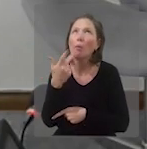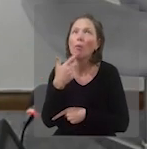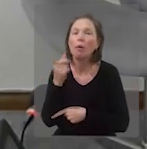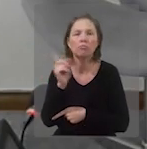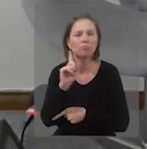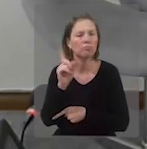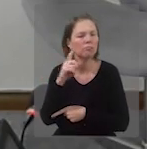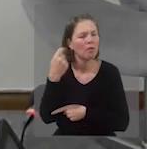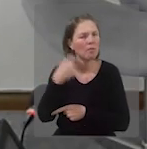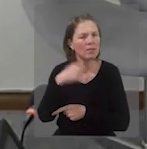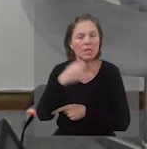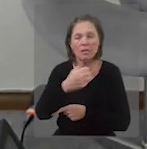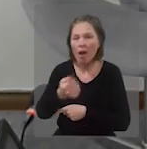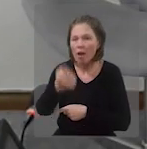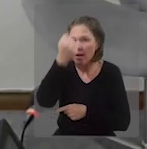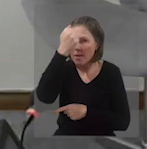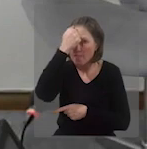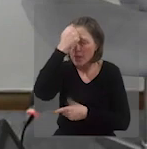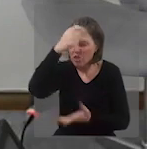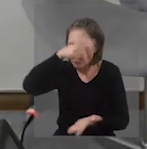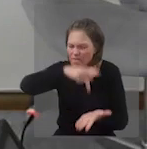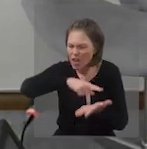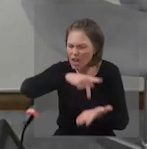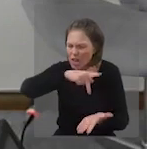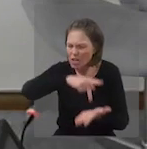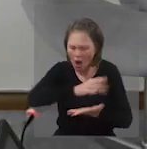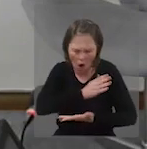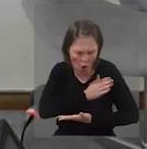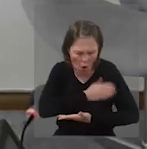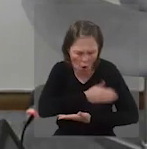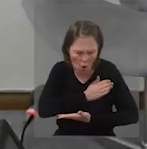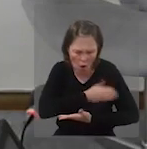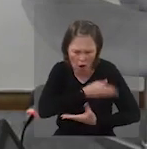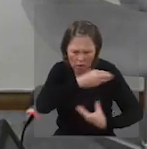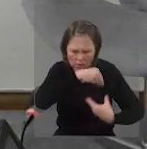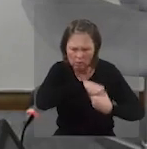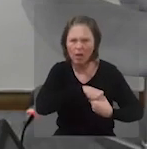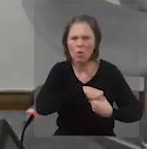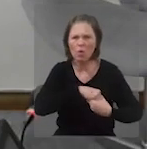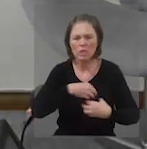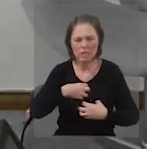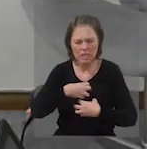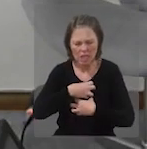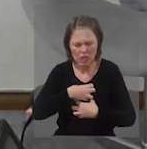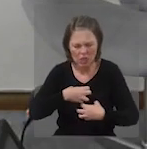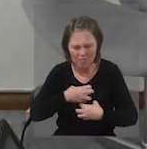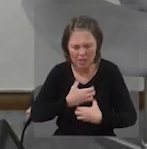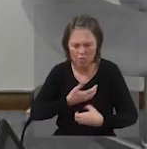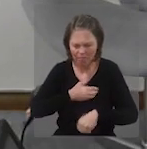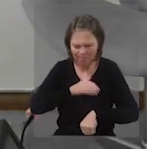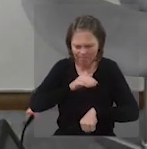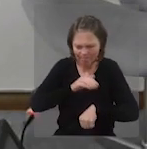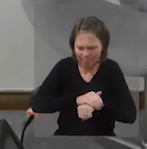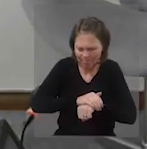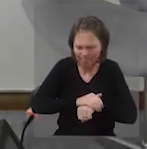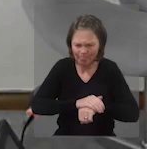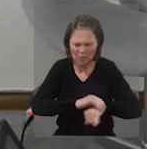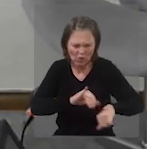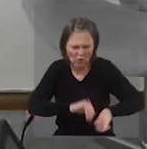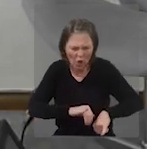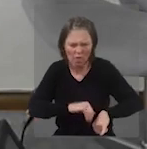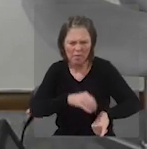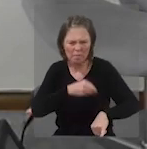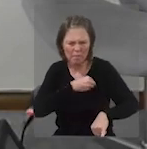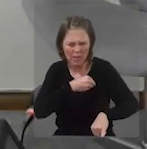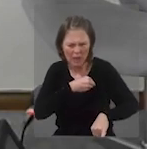recitando isso que tem perdão, o que tem que acontecer tem que ser um arrependimento honesto, verdadeiro, que tem que partir de um sentimento de culpa,